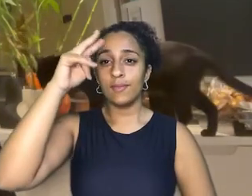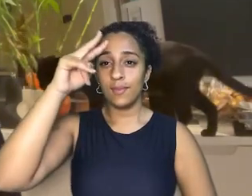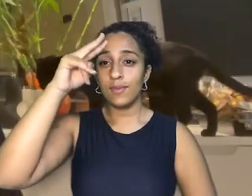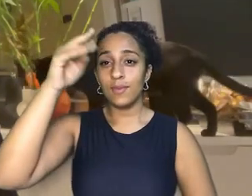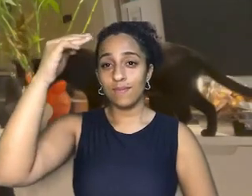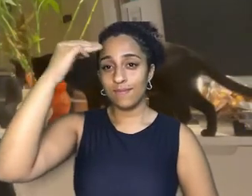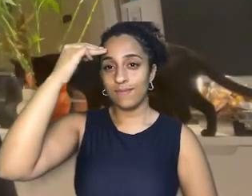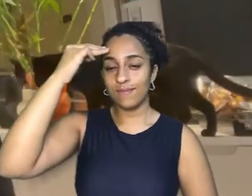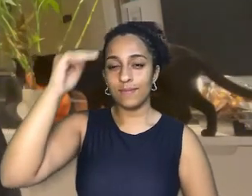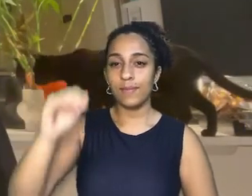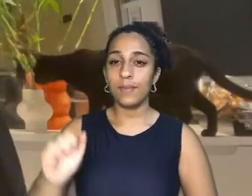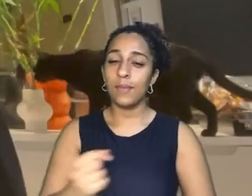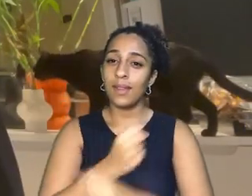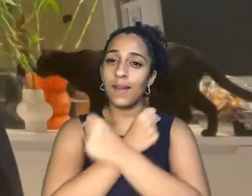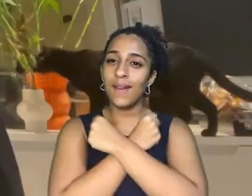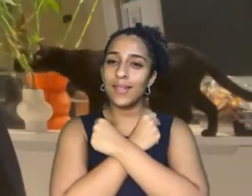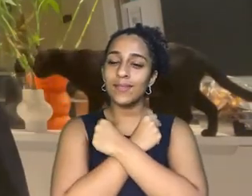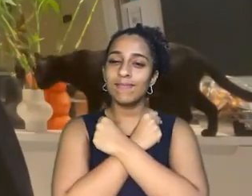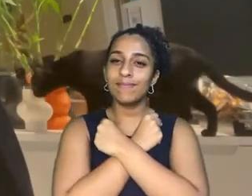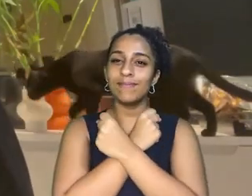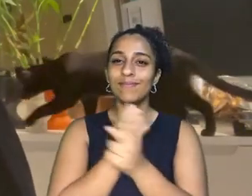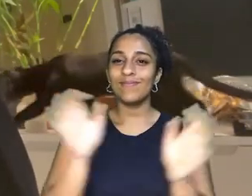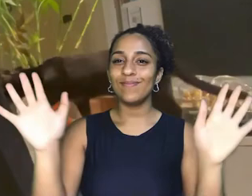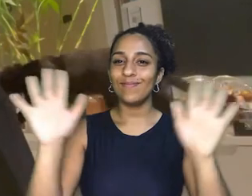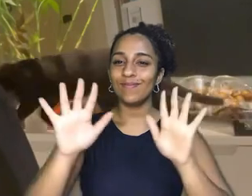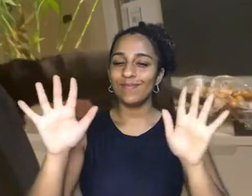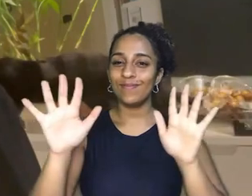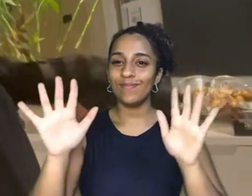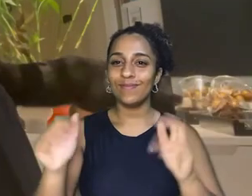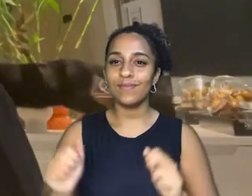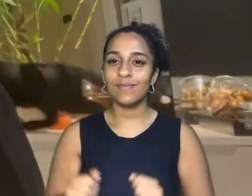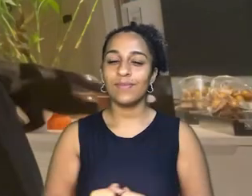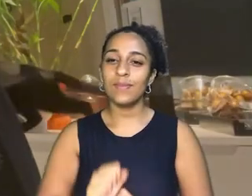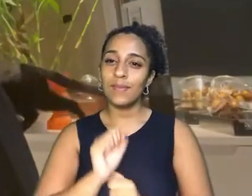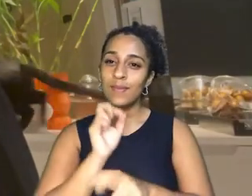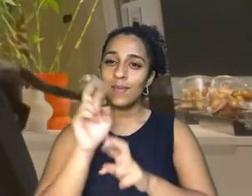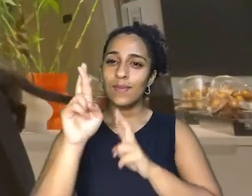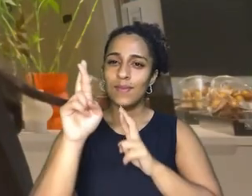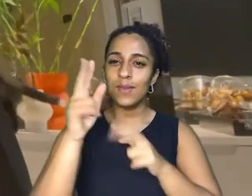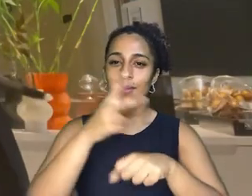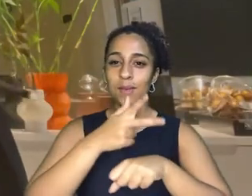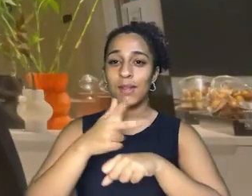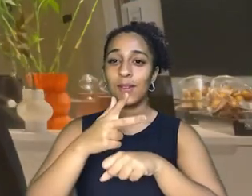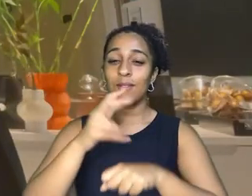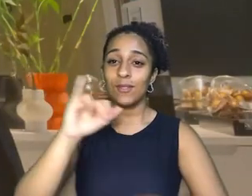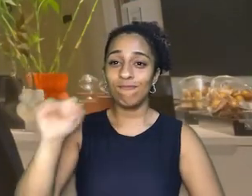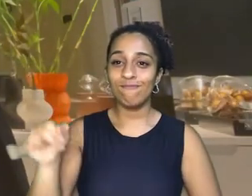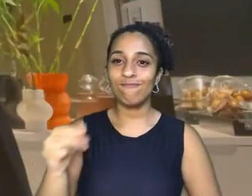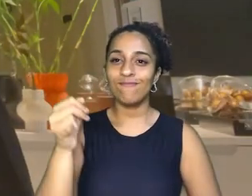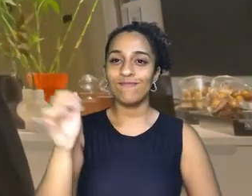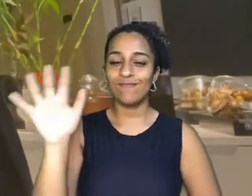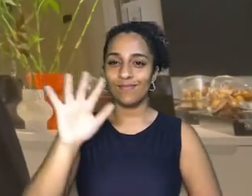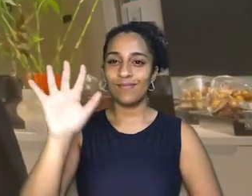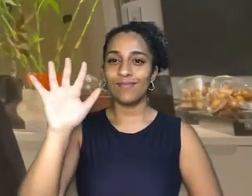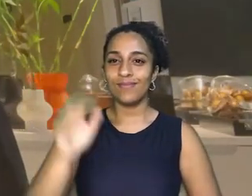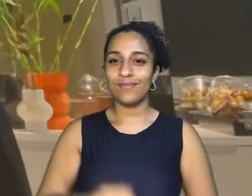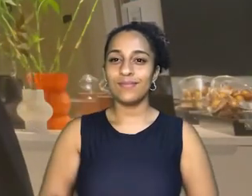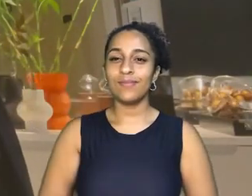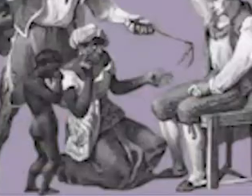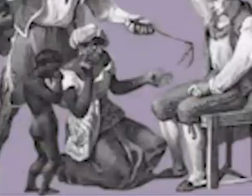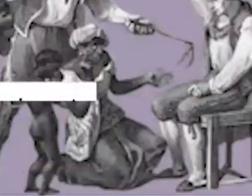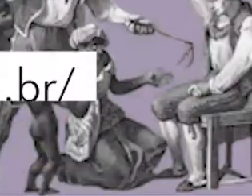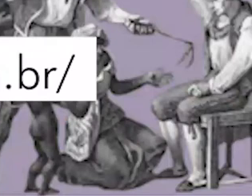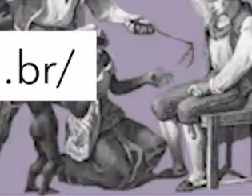história e memória. Um abraço, até a próxima, espero que o vídeo tenha sido proveitoso. Até mais!